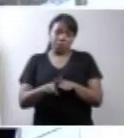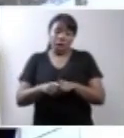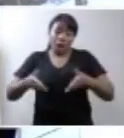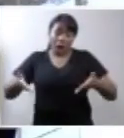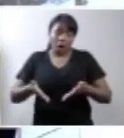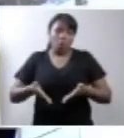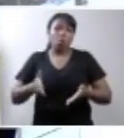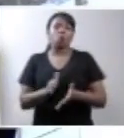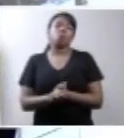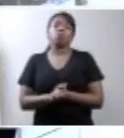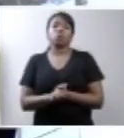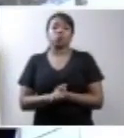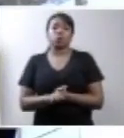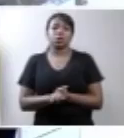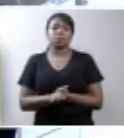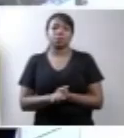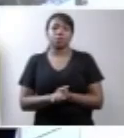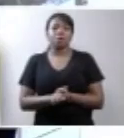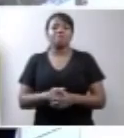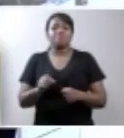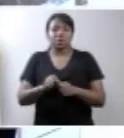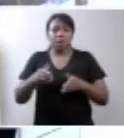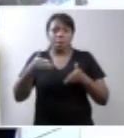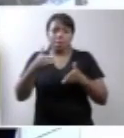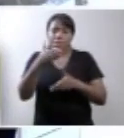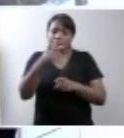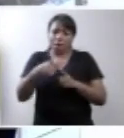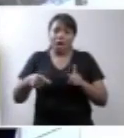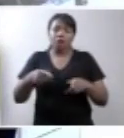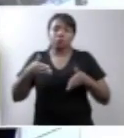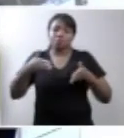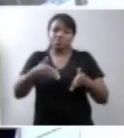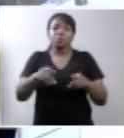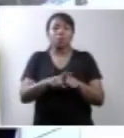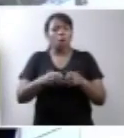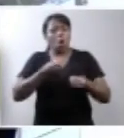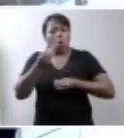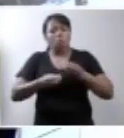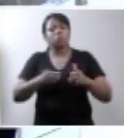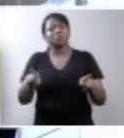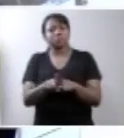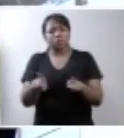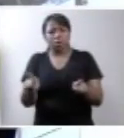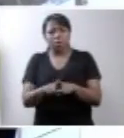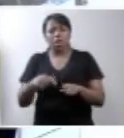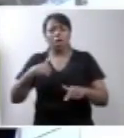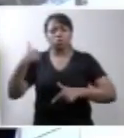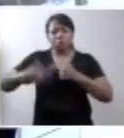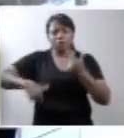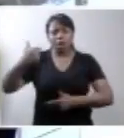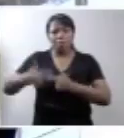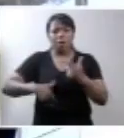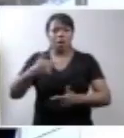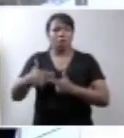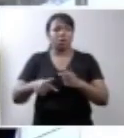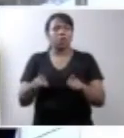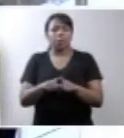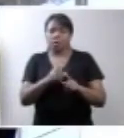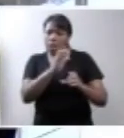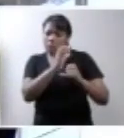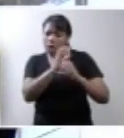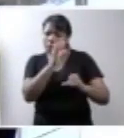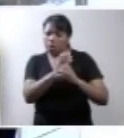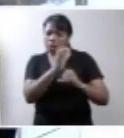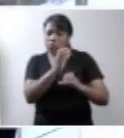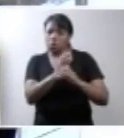agora continuo a fazer partos, como também porque eu trabalhava em ambulatórios também,